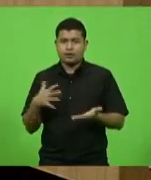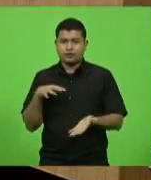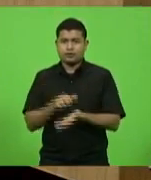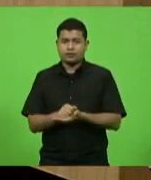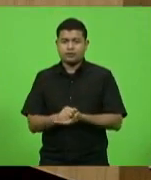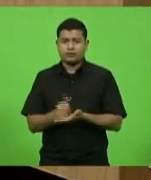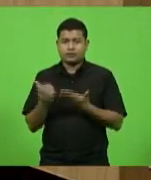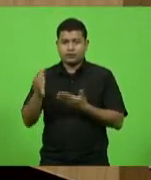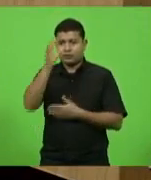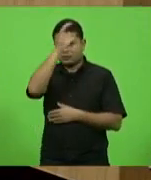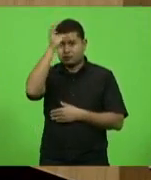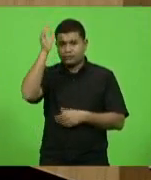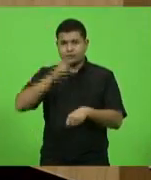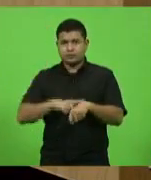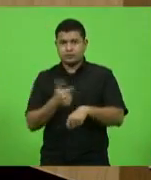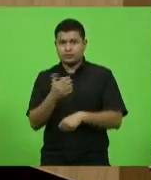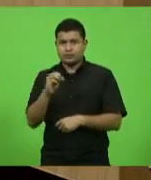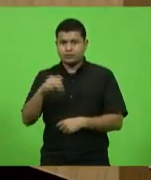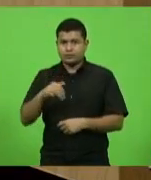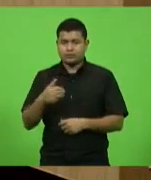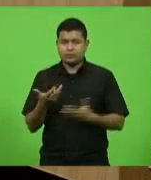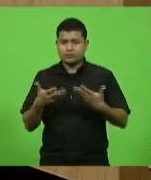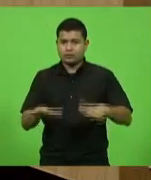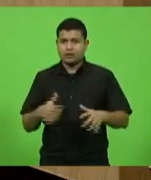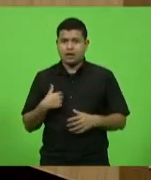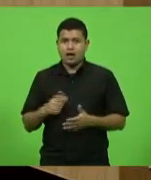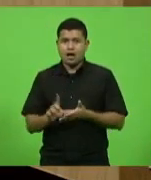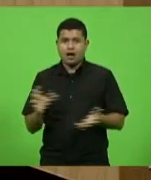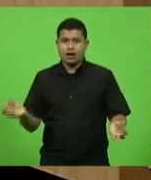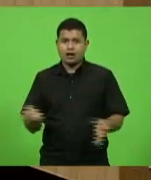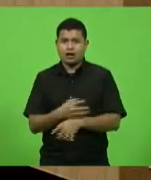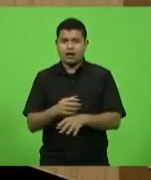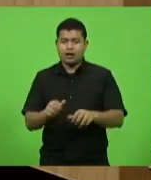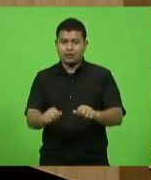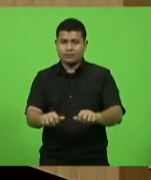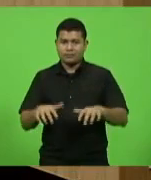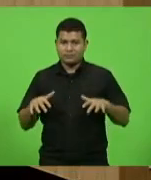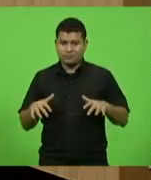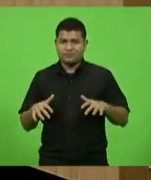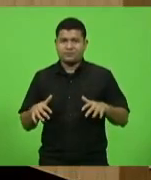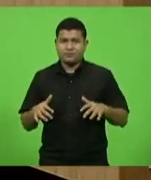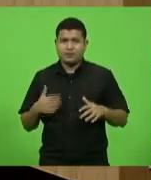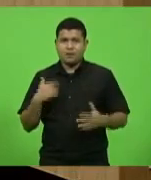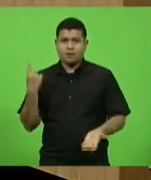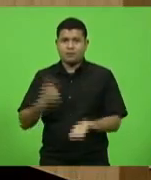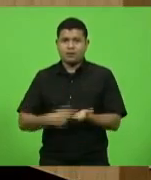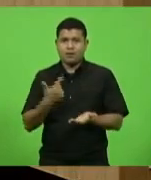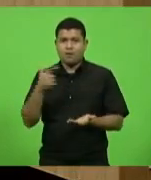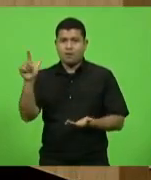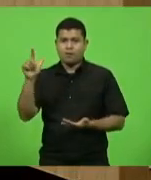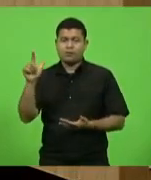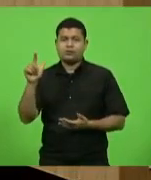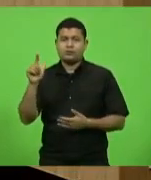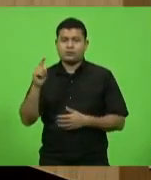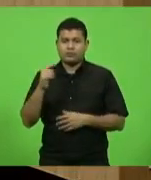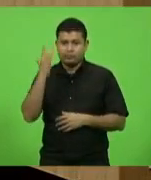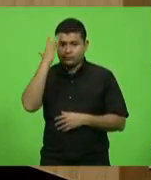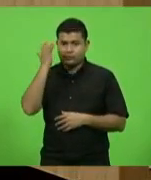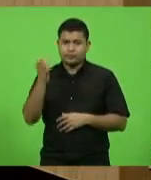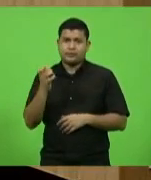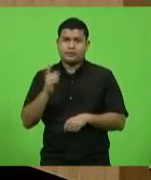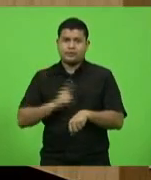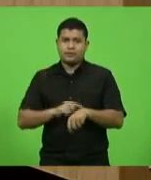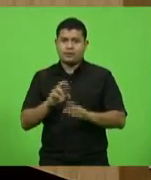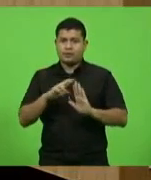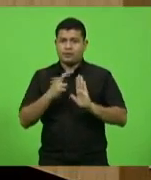palavra por até 10 minutos, abre mão à presidência antes de encerrar a presente sessão, convoca outra ordinária para o dia de amanhã, no